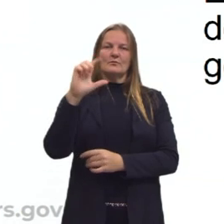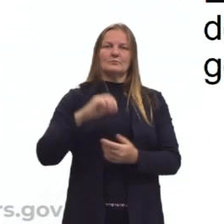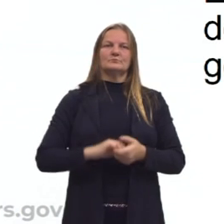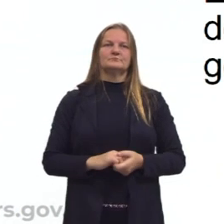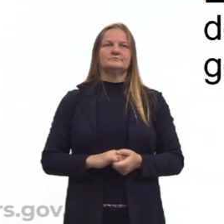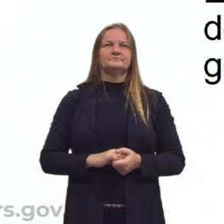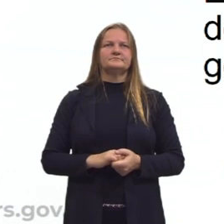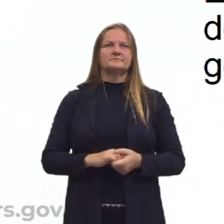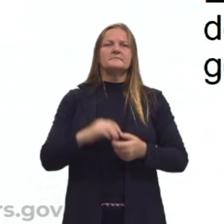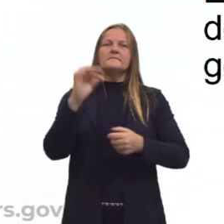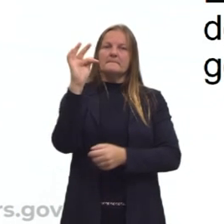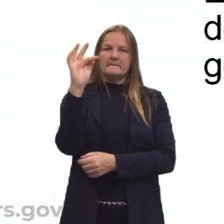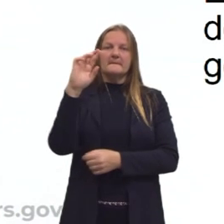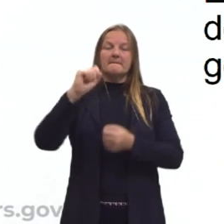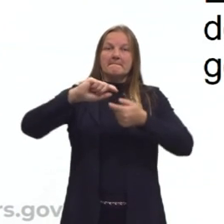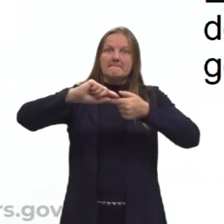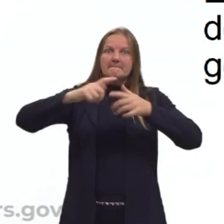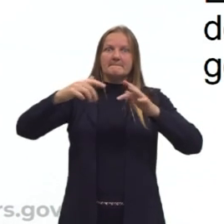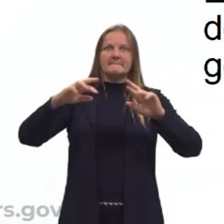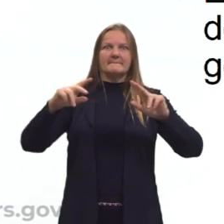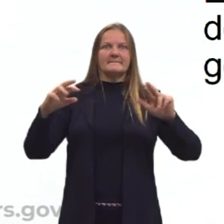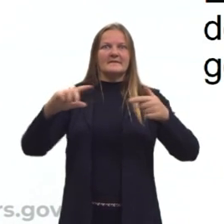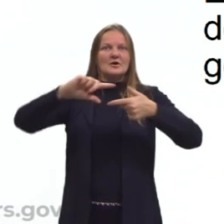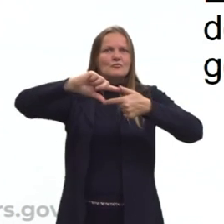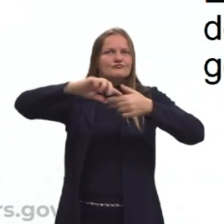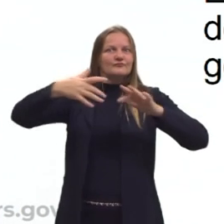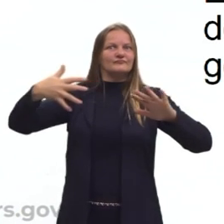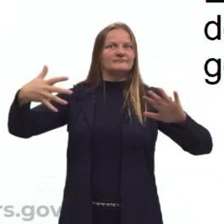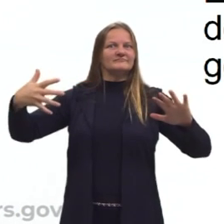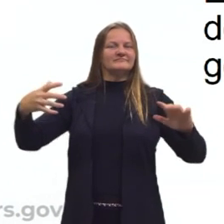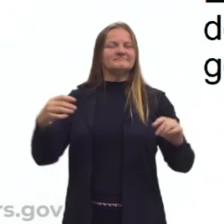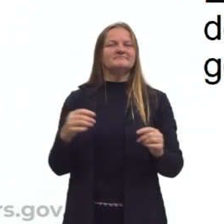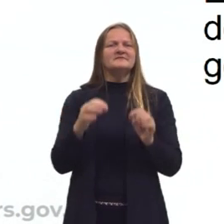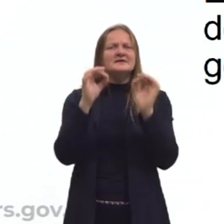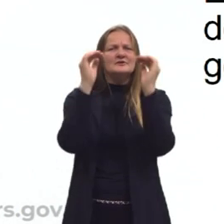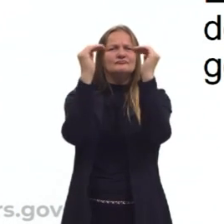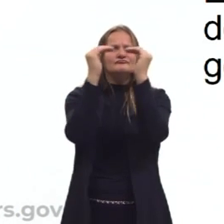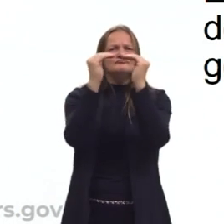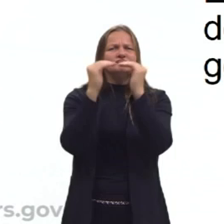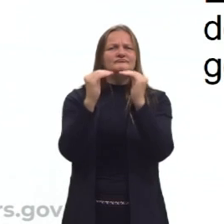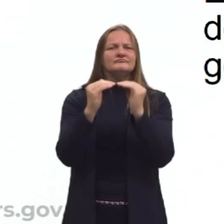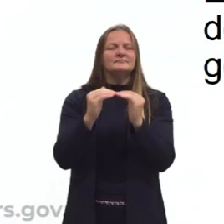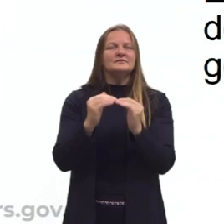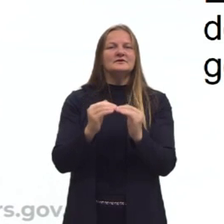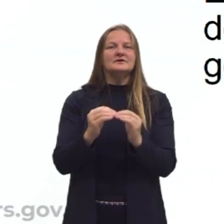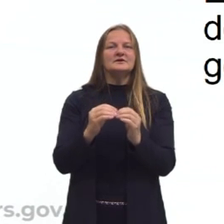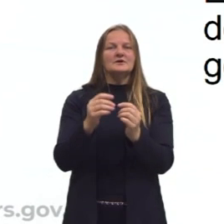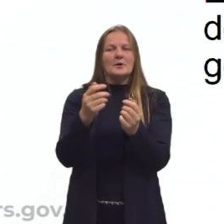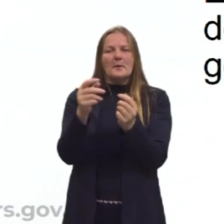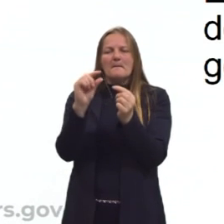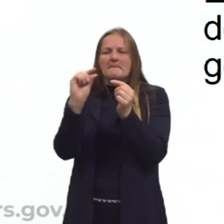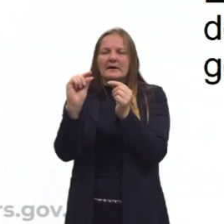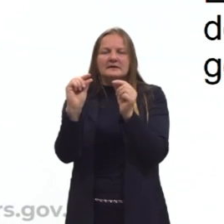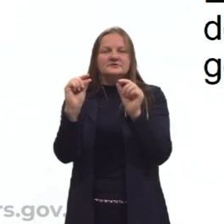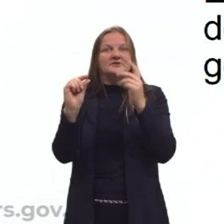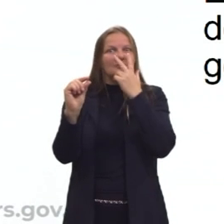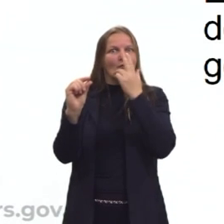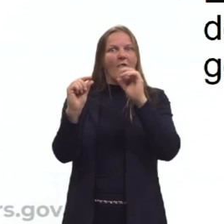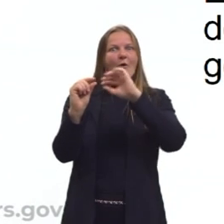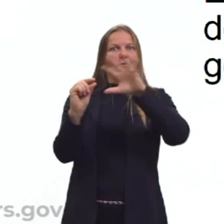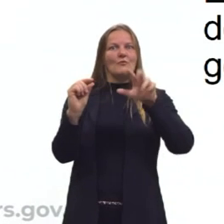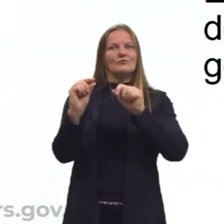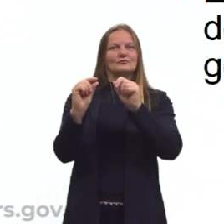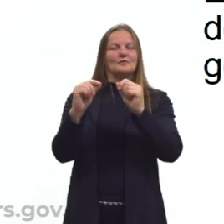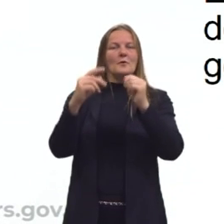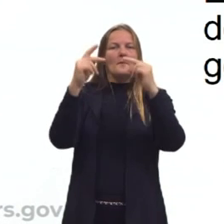Os fractais, eles são objetos em que cada parte é semelhante ao objeto como um todo. Isso significa que